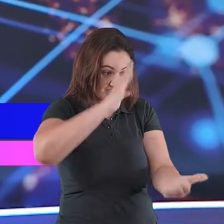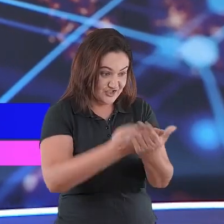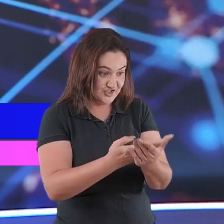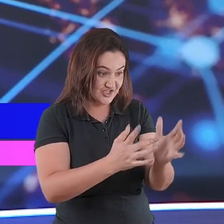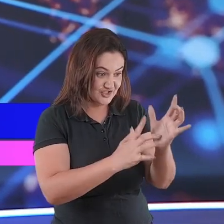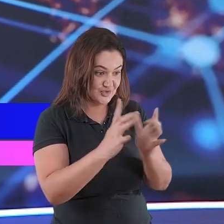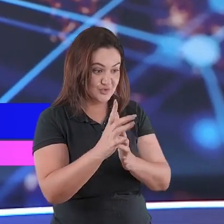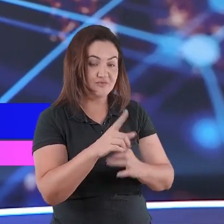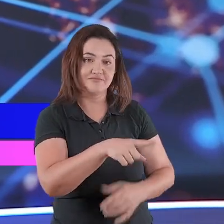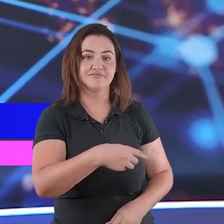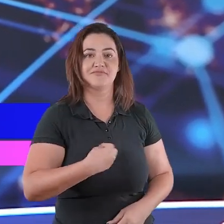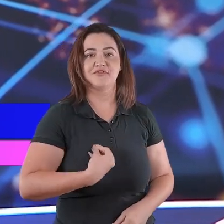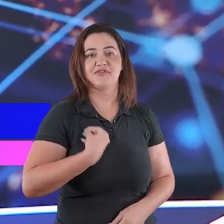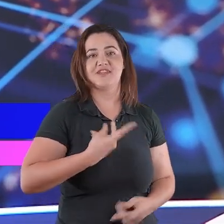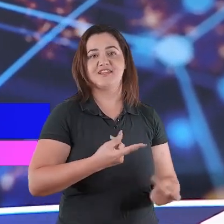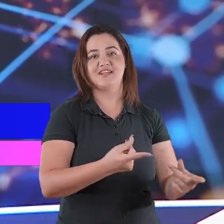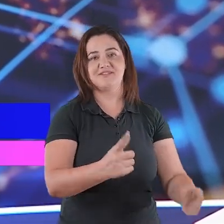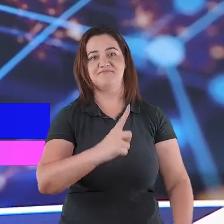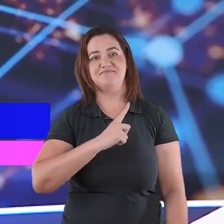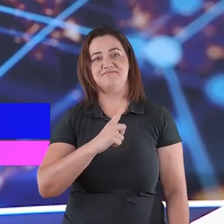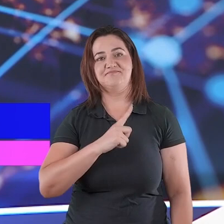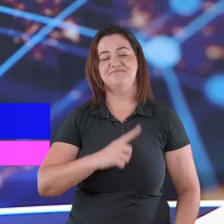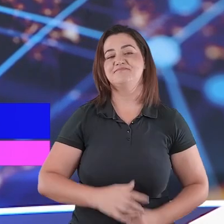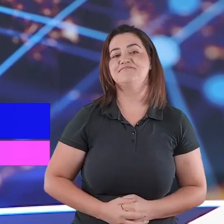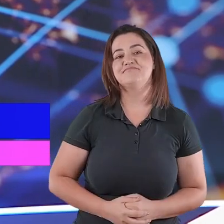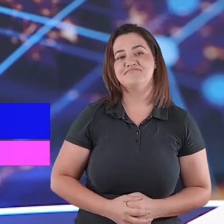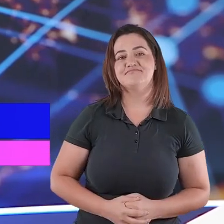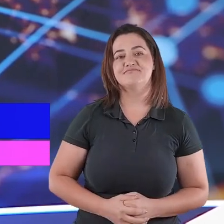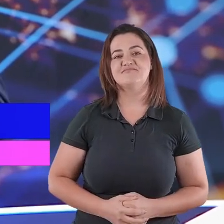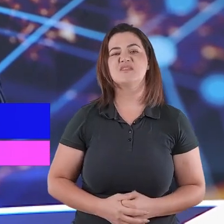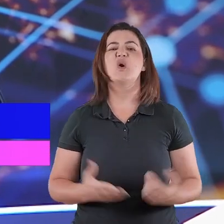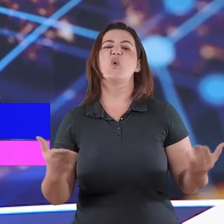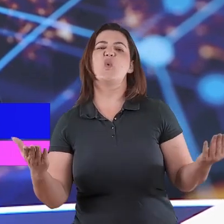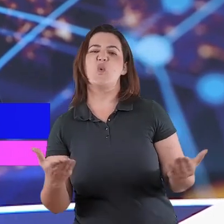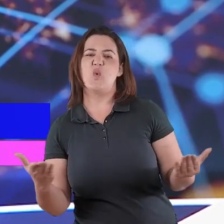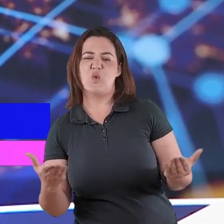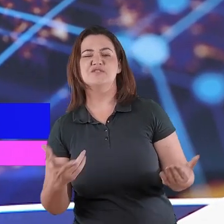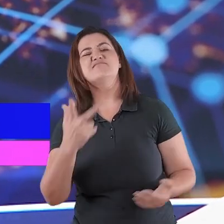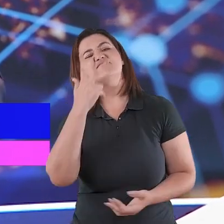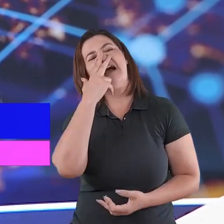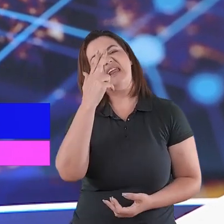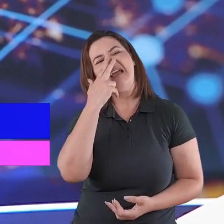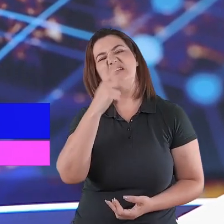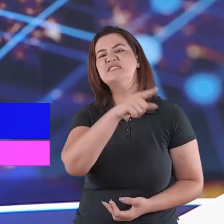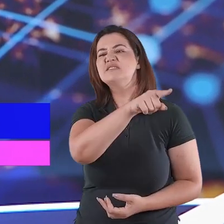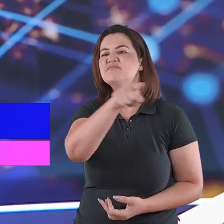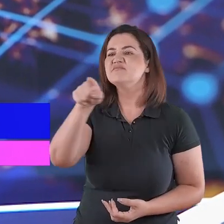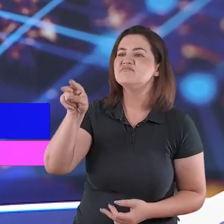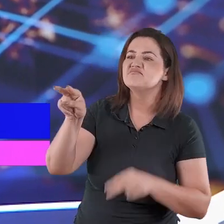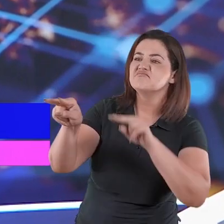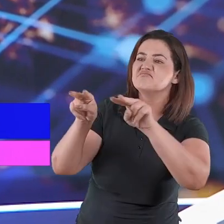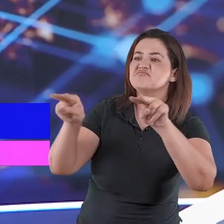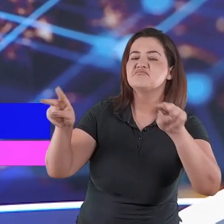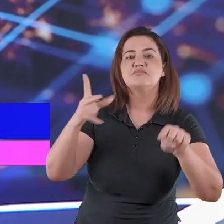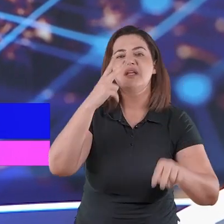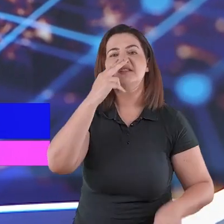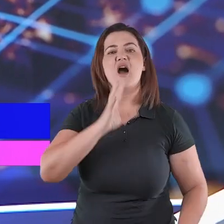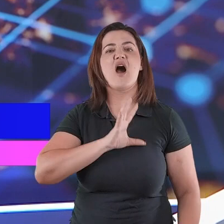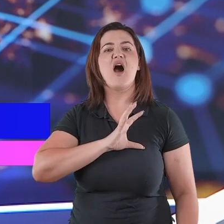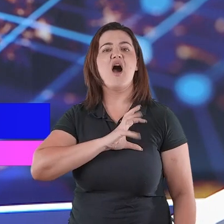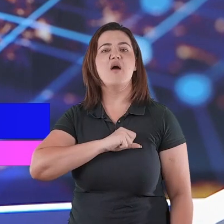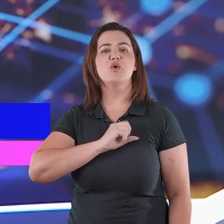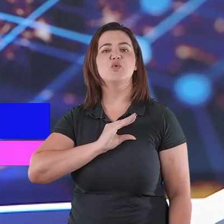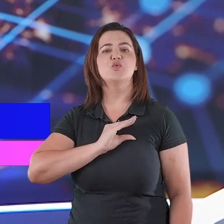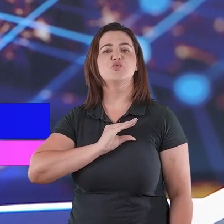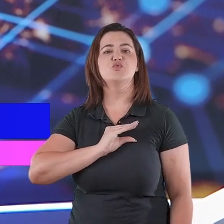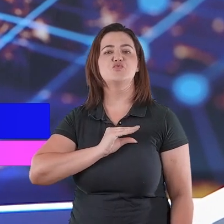do qual nós vivemos, o amor de muitas pessoas parece ter esfriado. Na verdade, não